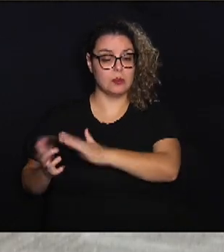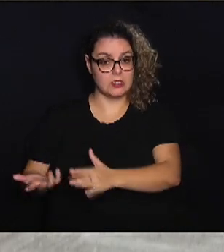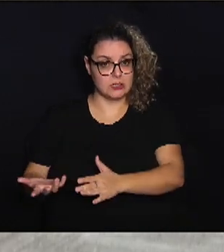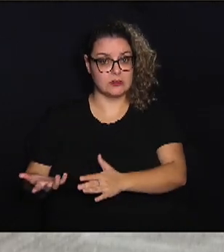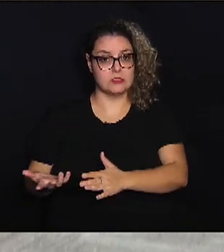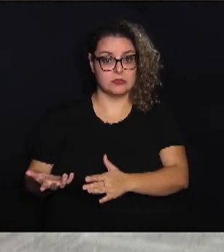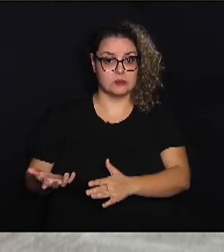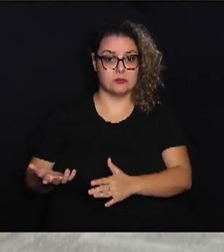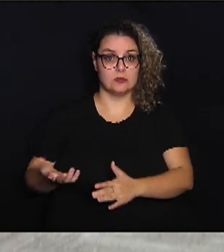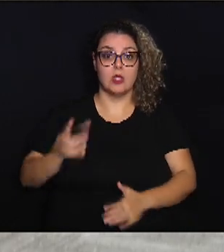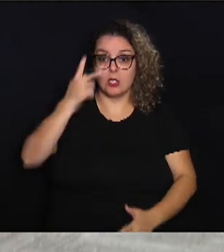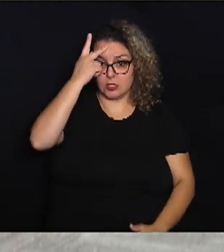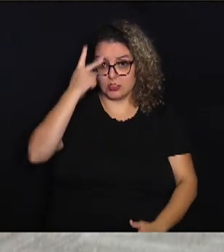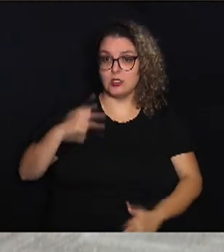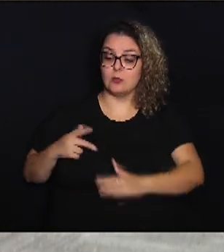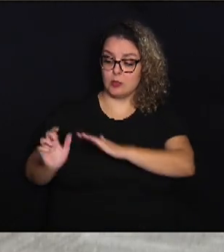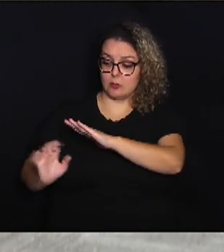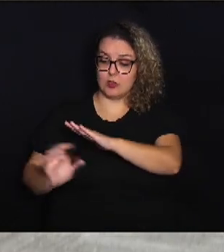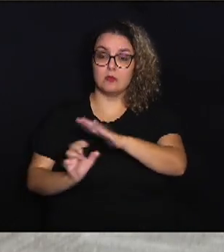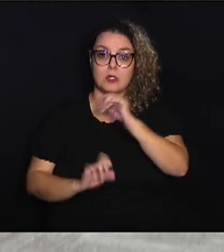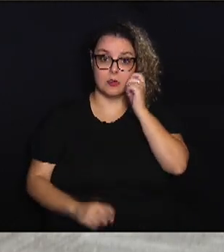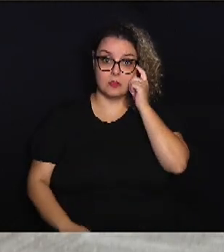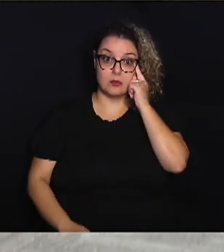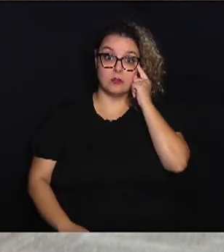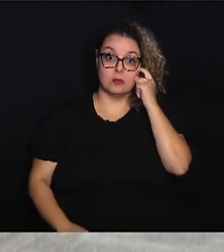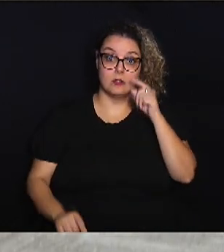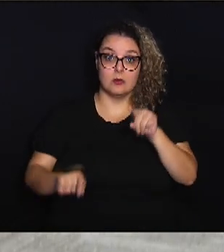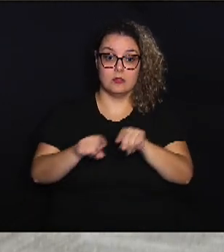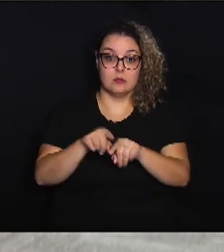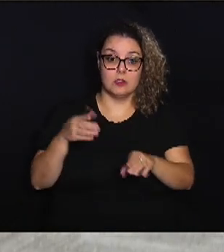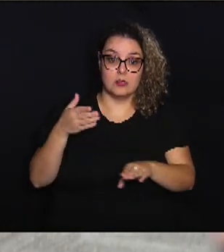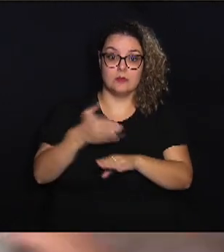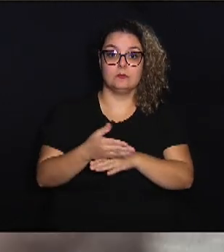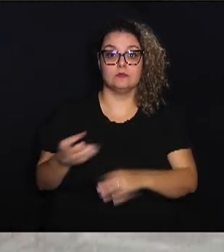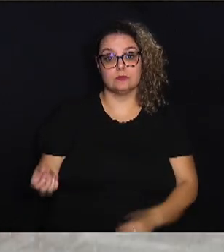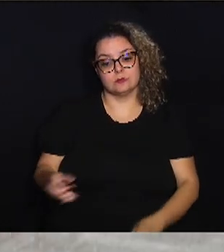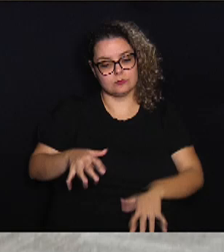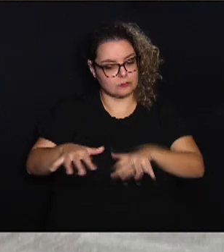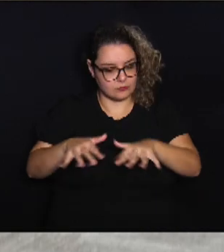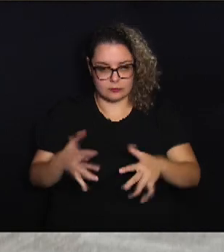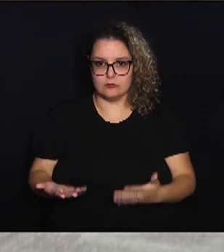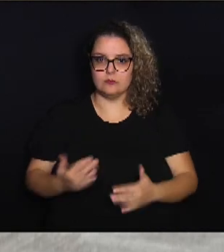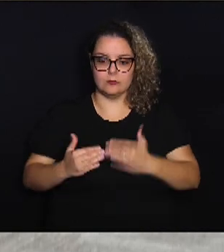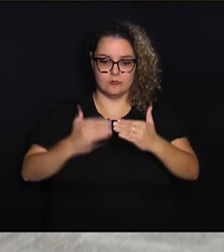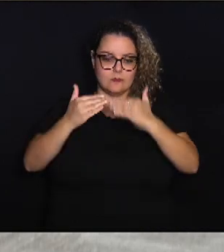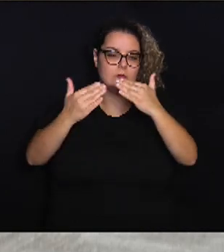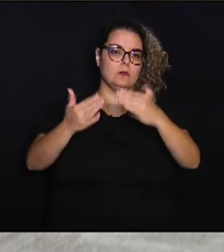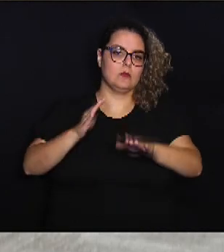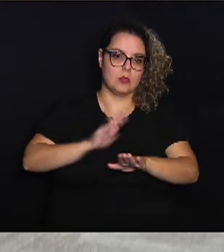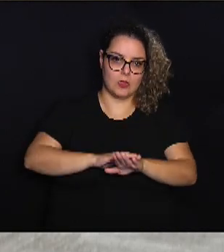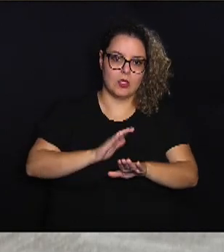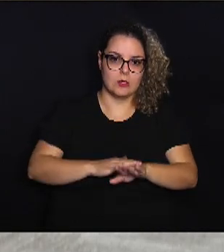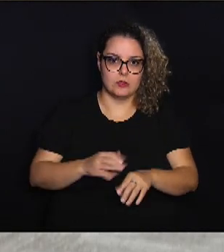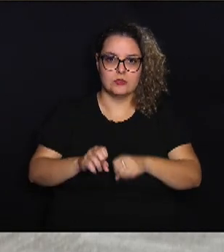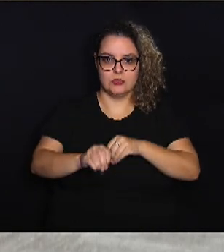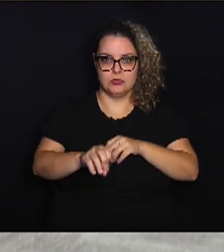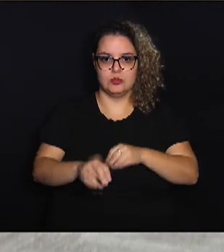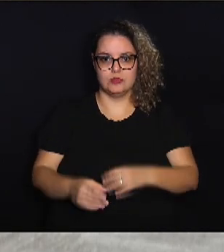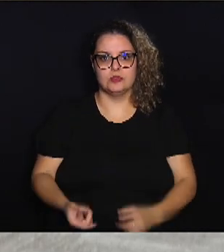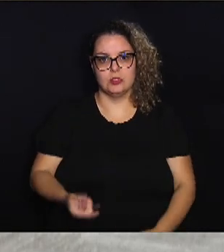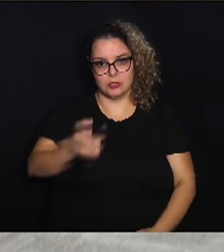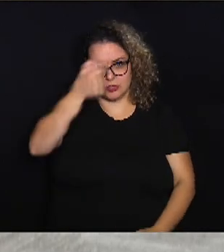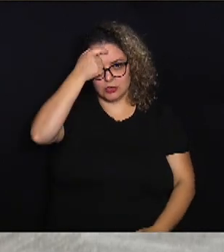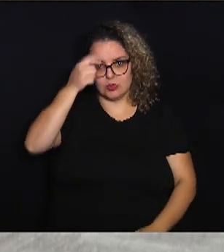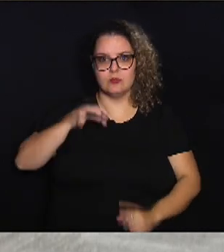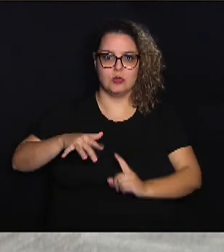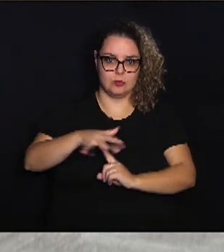as próprias empresas, também entrando nesse movimento no sentido de desenvolver ações de educação e conscientização